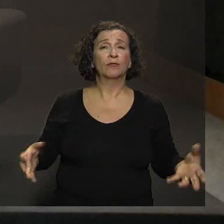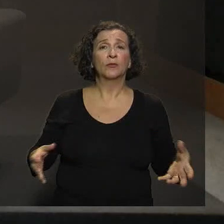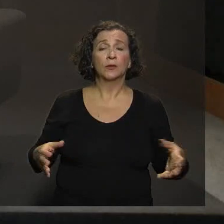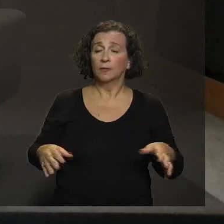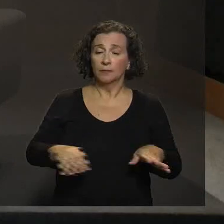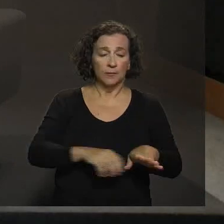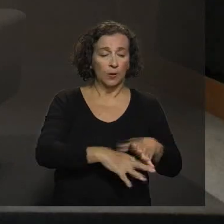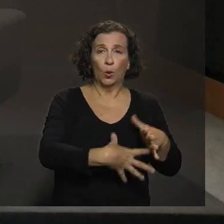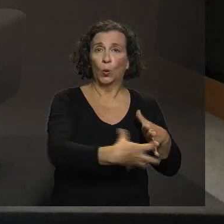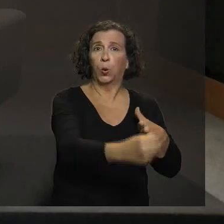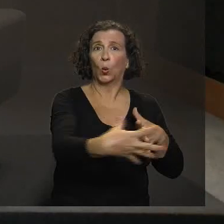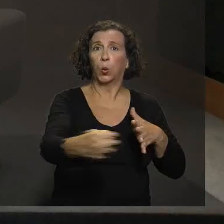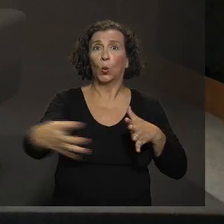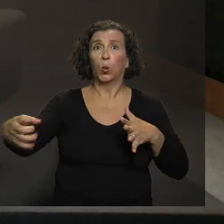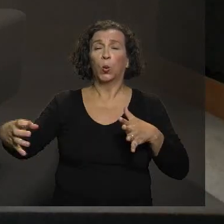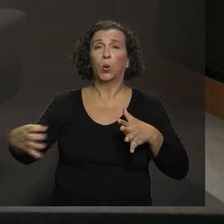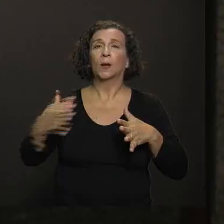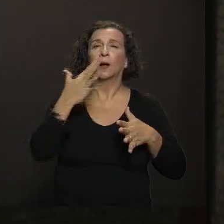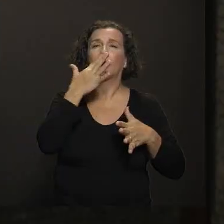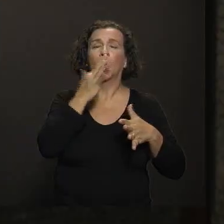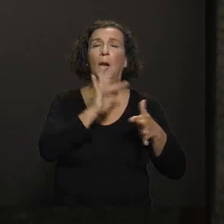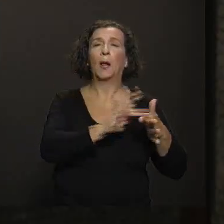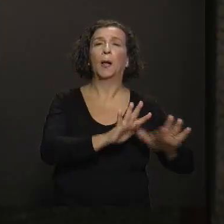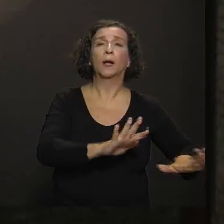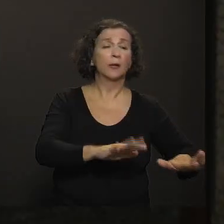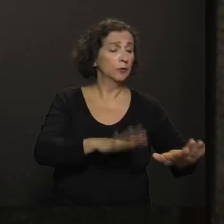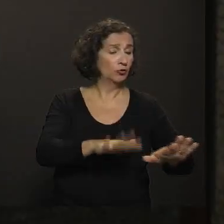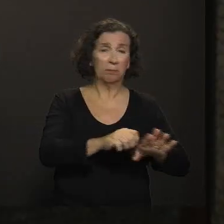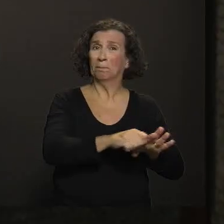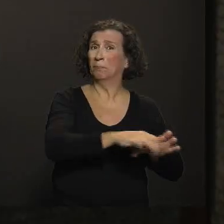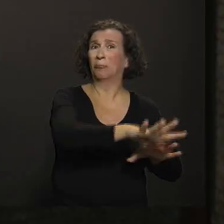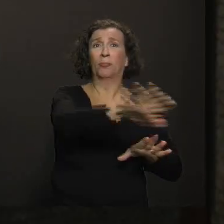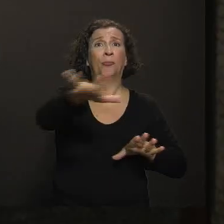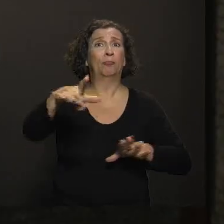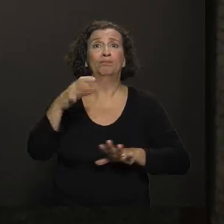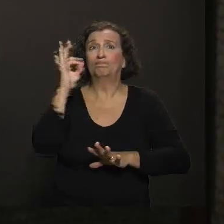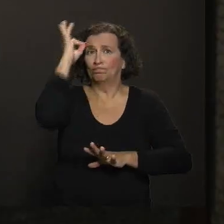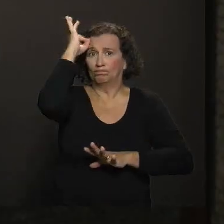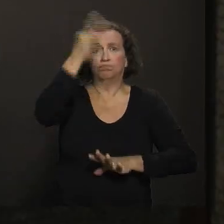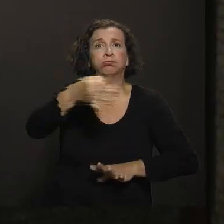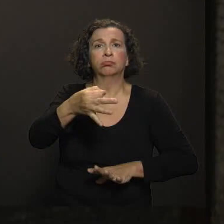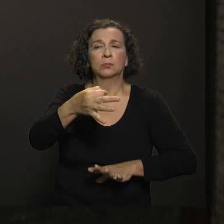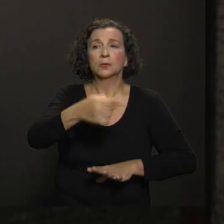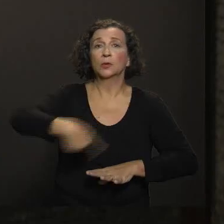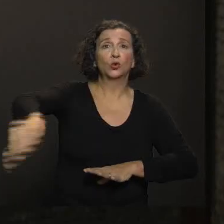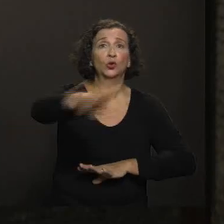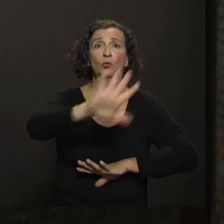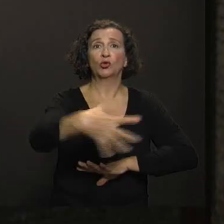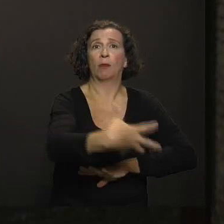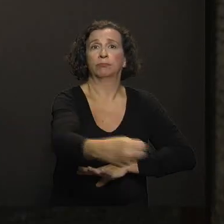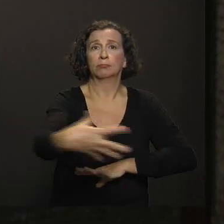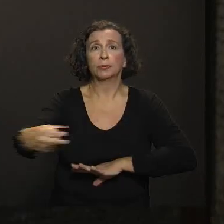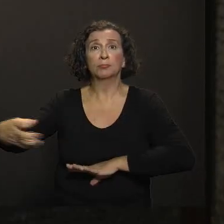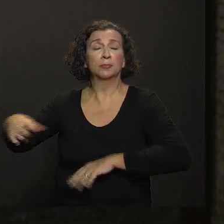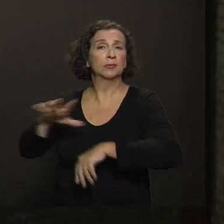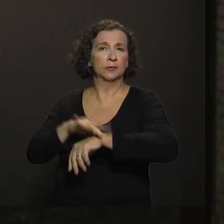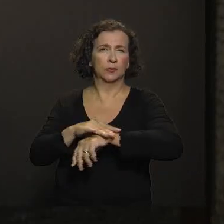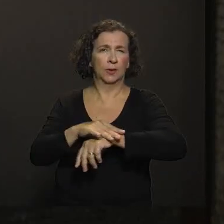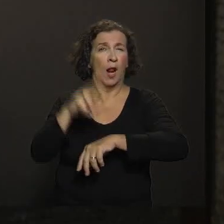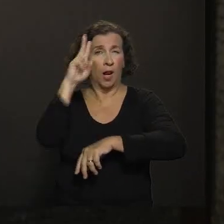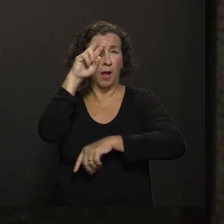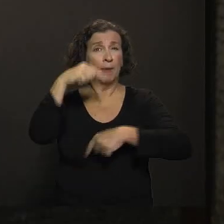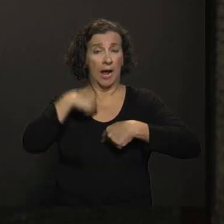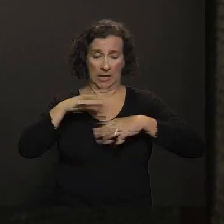passa rápido. Aquela secreção que ficou ali, você já está passando e outras pessoas estão doentes. Então, você tem que lembrar que você, para estar